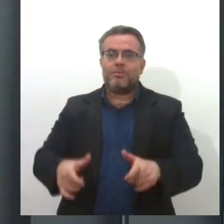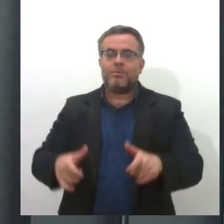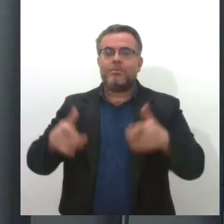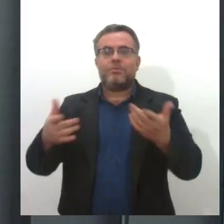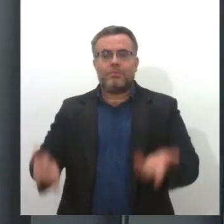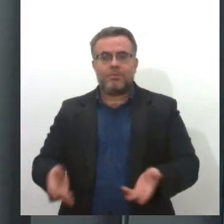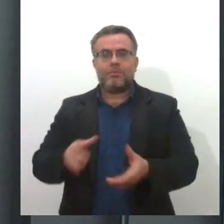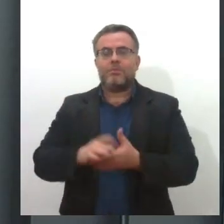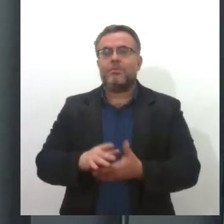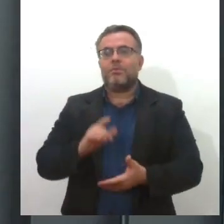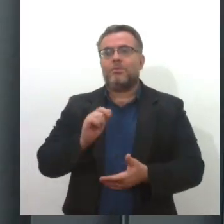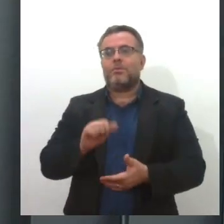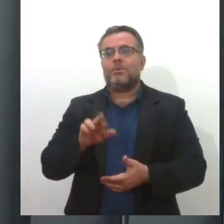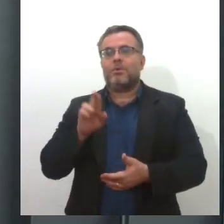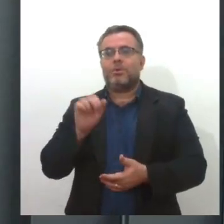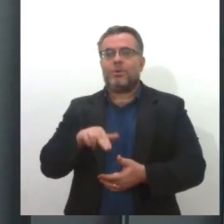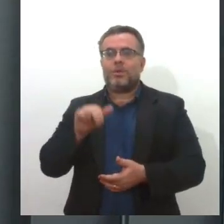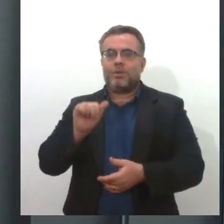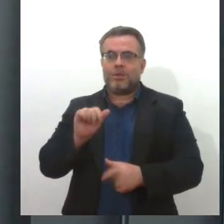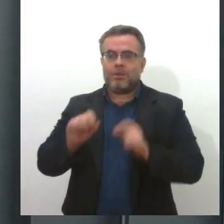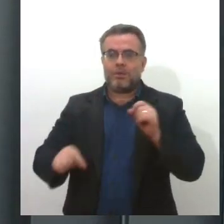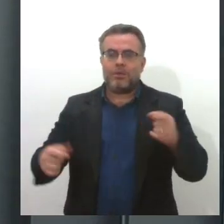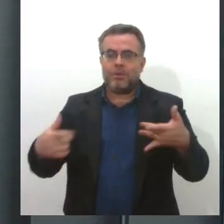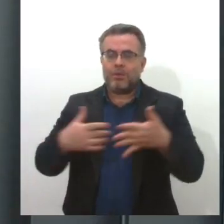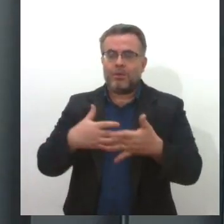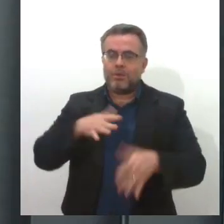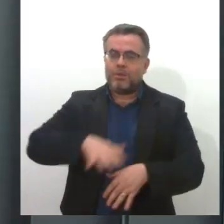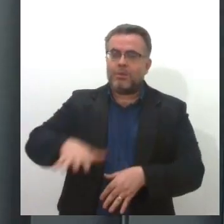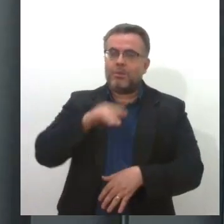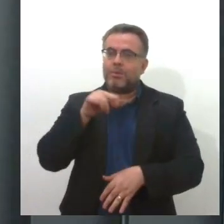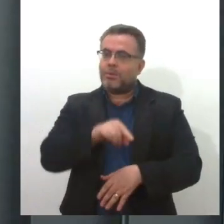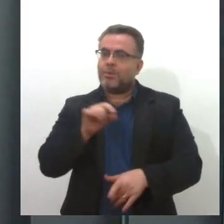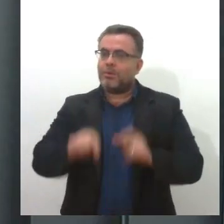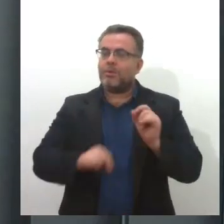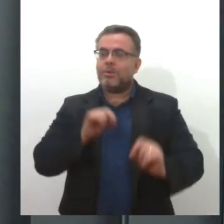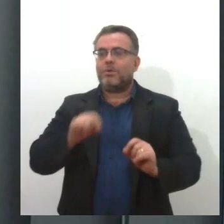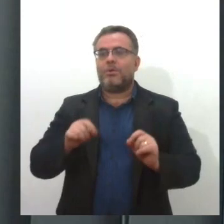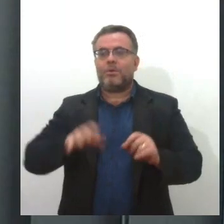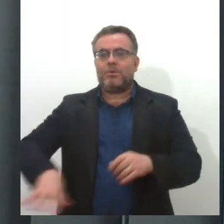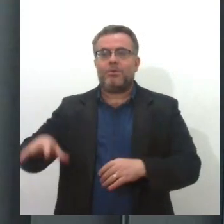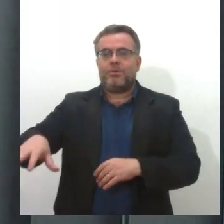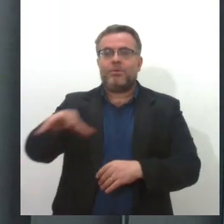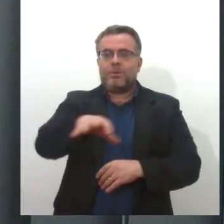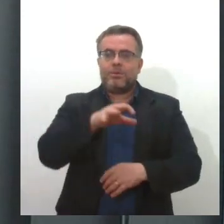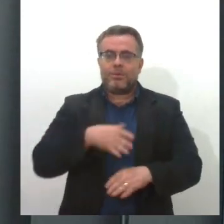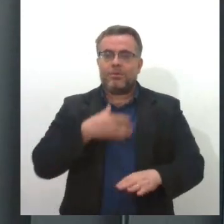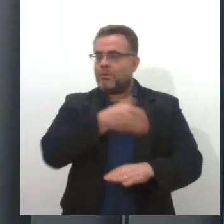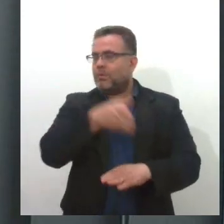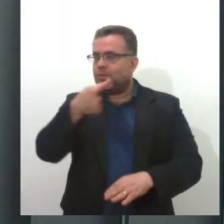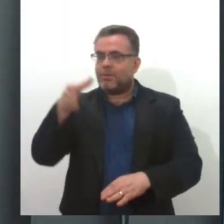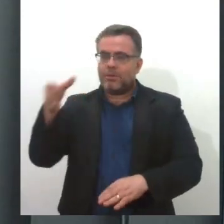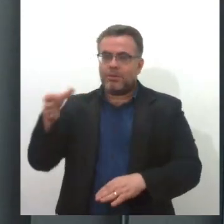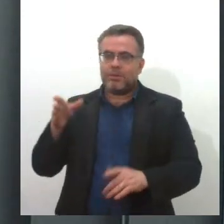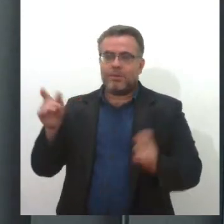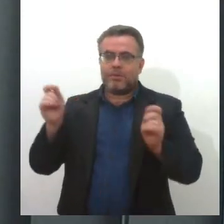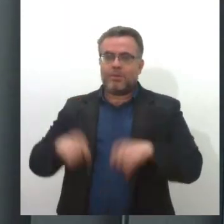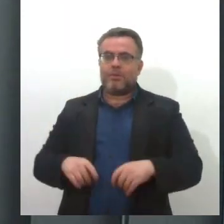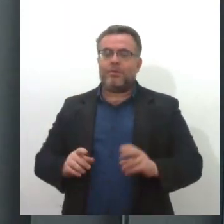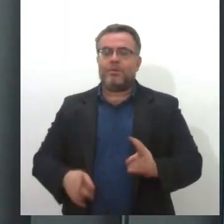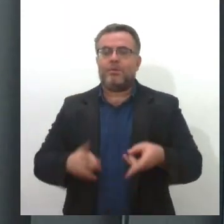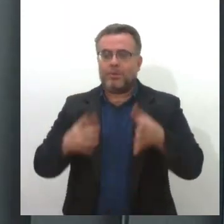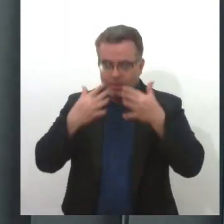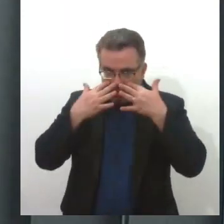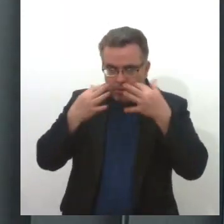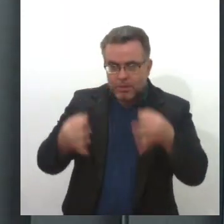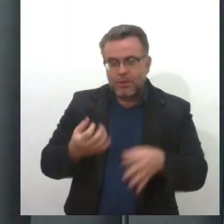bairro Aruana. A cada dia da semana, uma localidade diferente do bairro terá a presença do carro, sempre de 8h ao